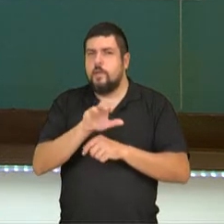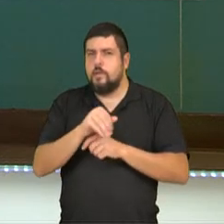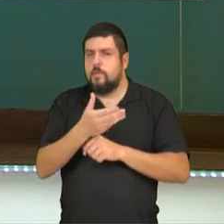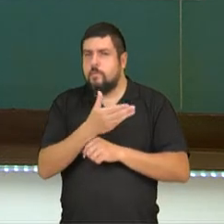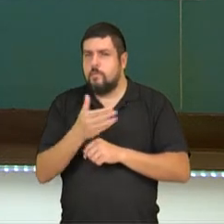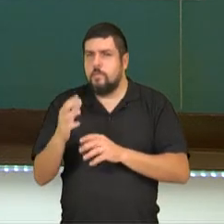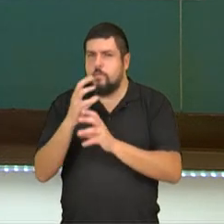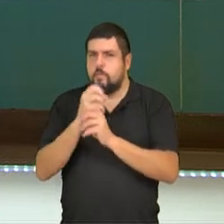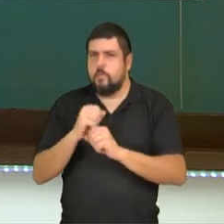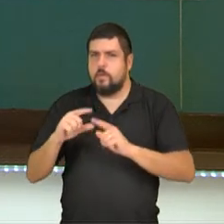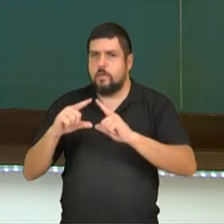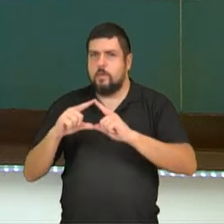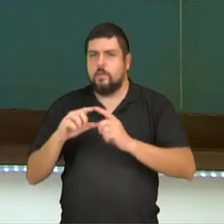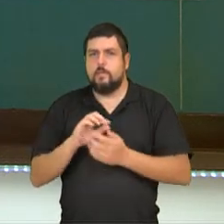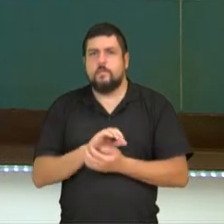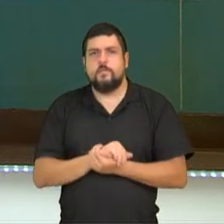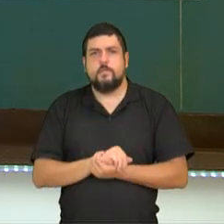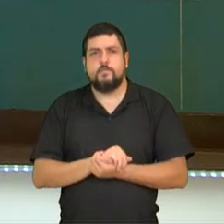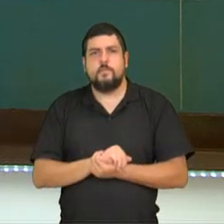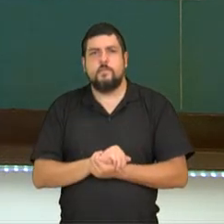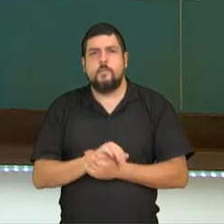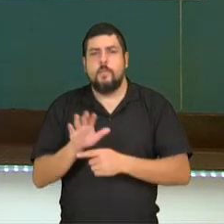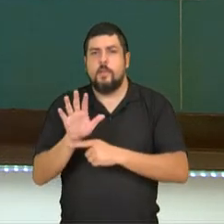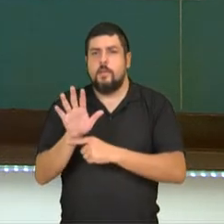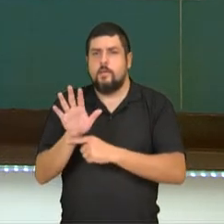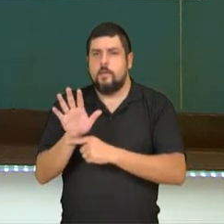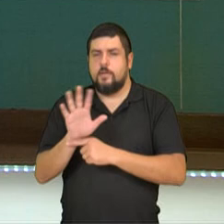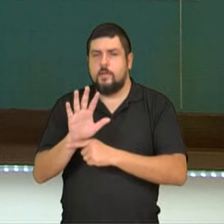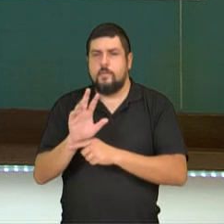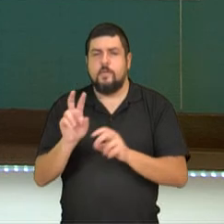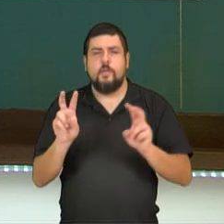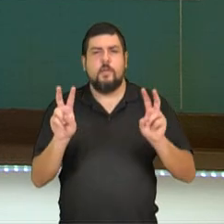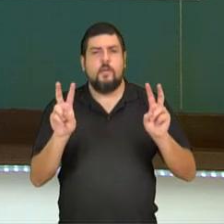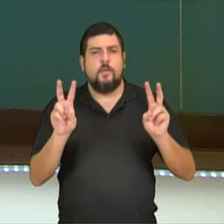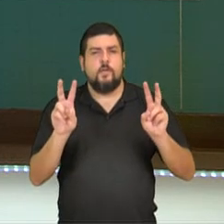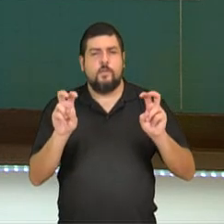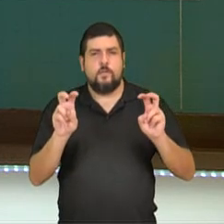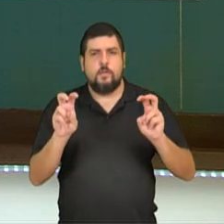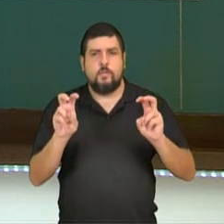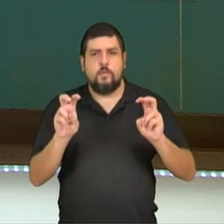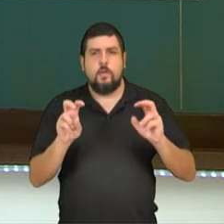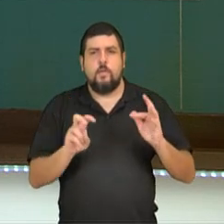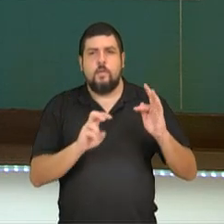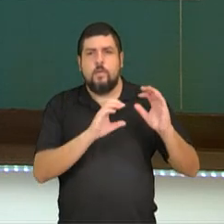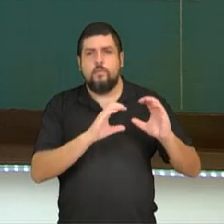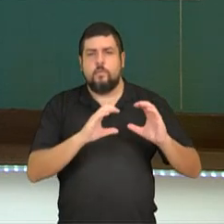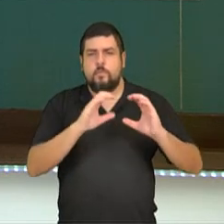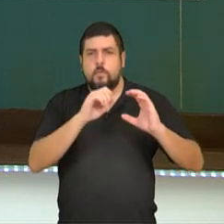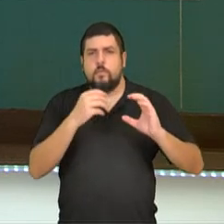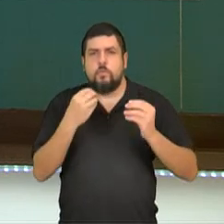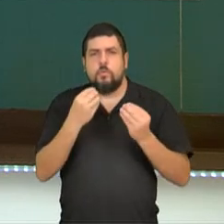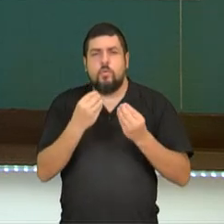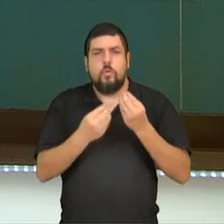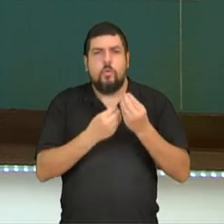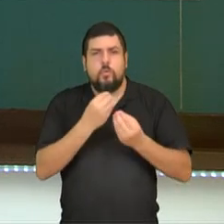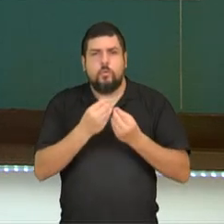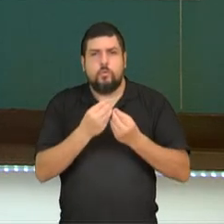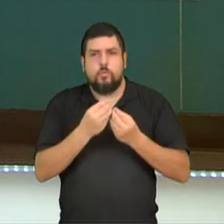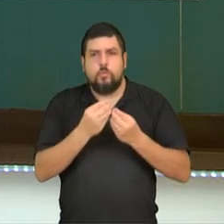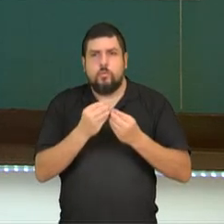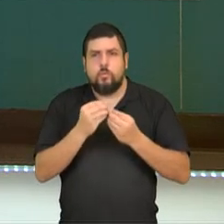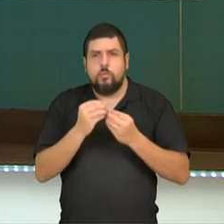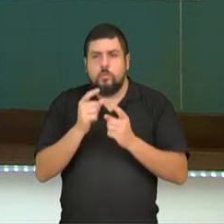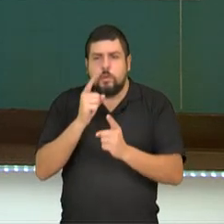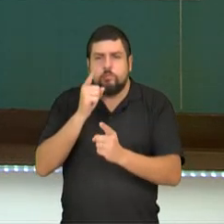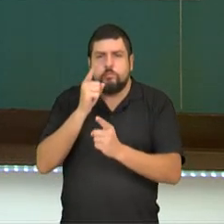nesse caso, tá? Então, neste vídeo, nós falamos sobre o quê? Sobre a raiz de uma função,